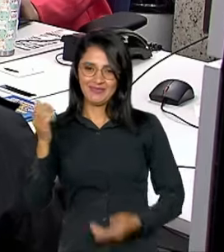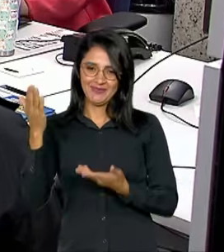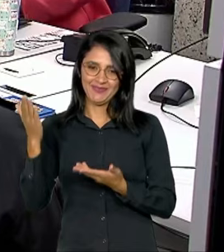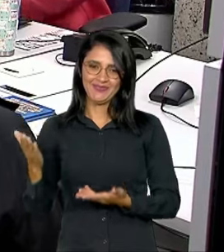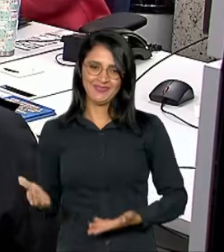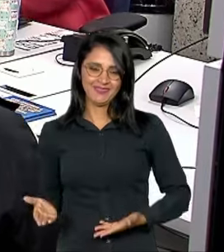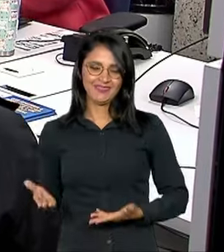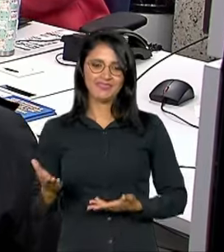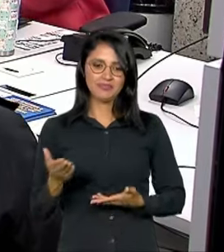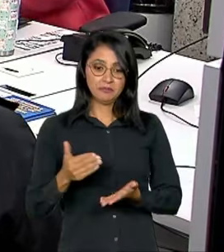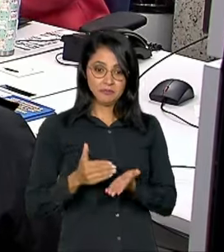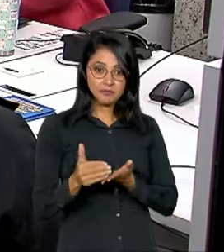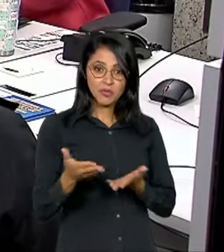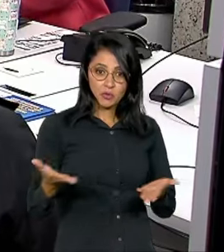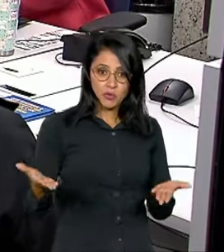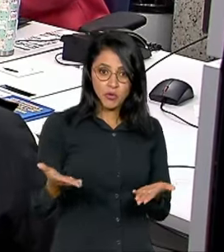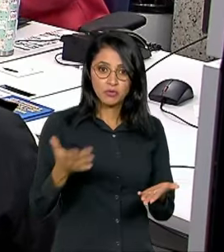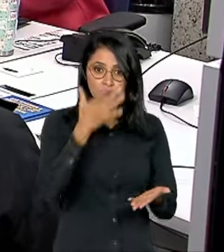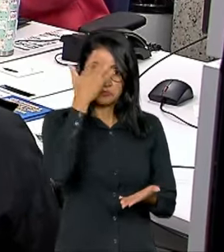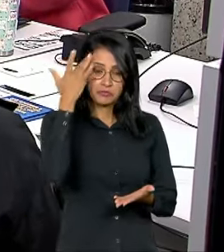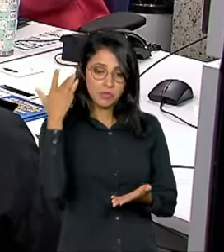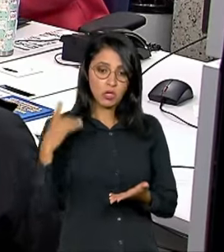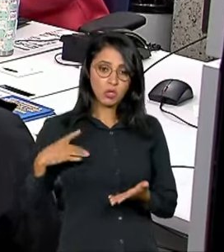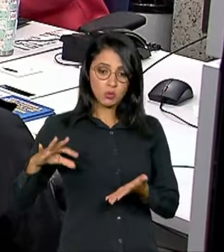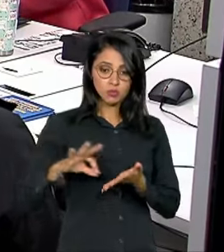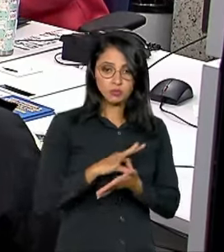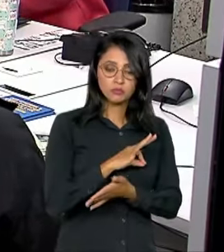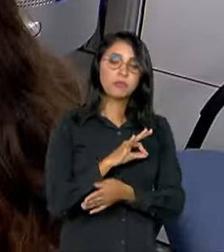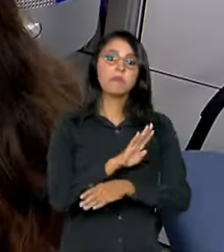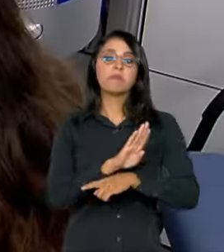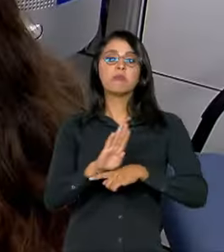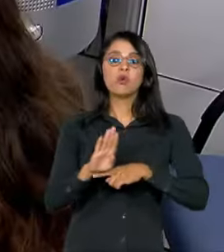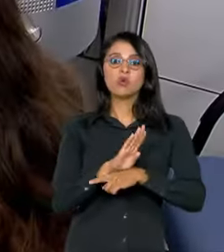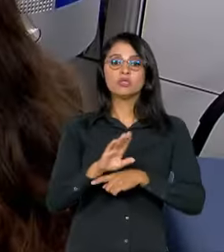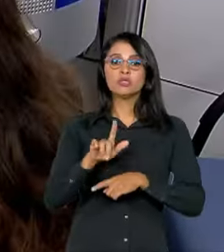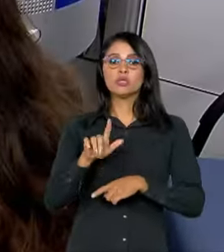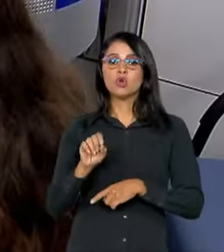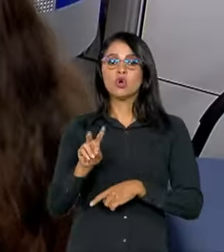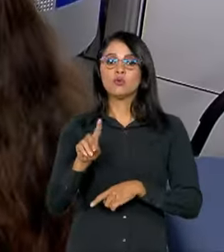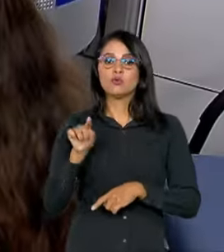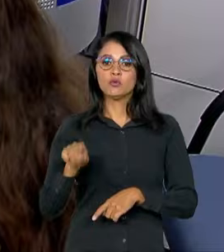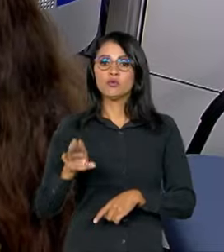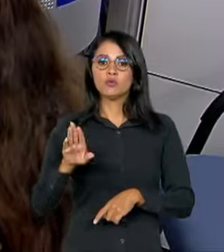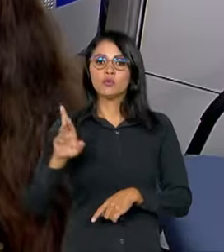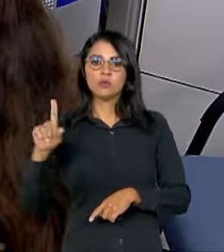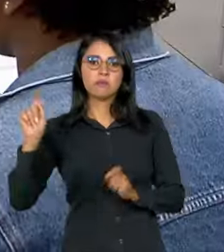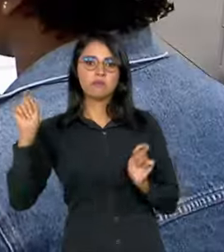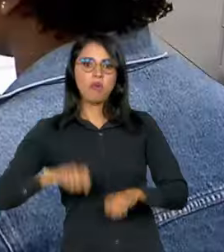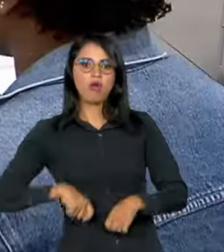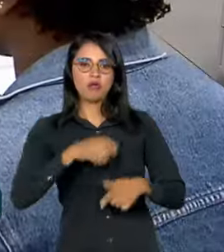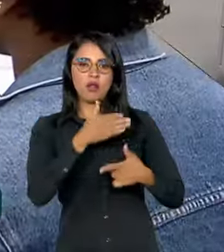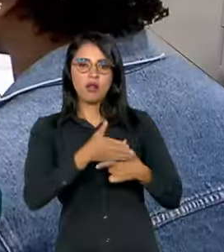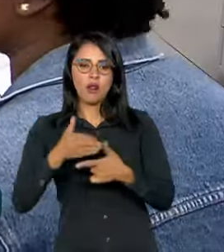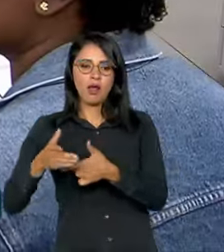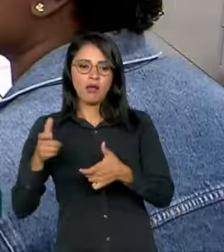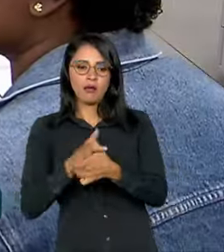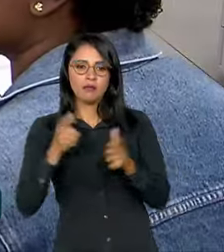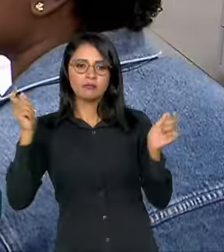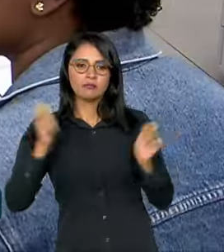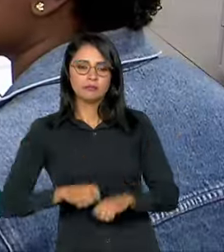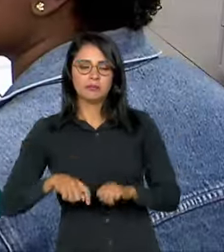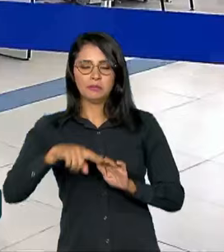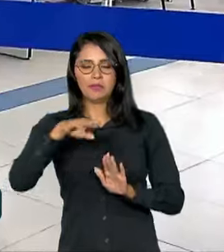A partir de hoje, quem tem conta bronze no gov.br pode parcelar o pagamento de dívidas pelo programa